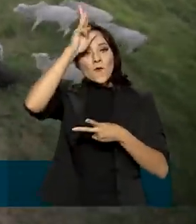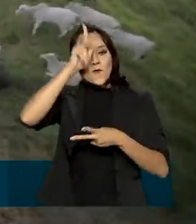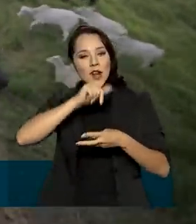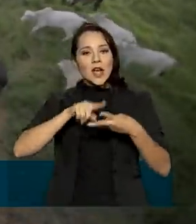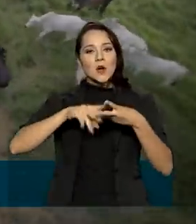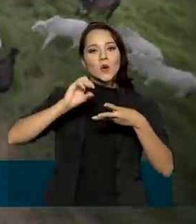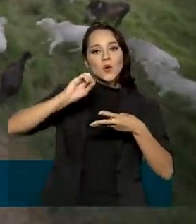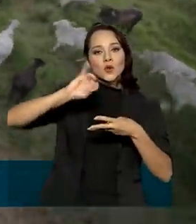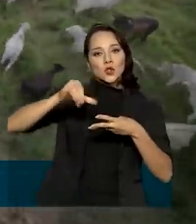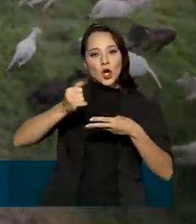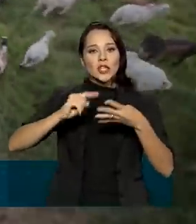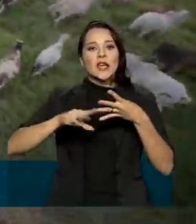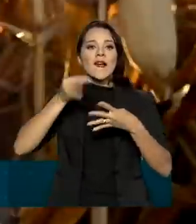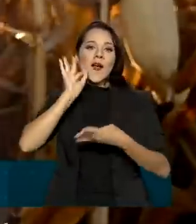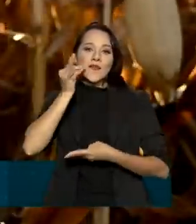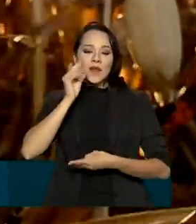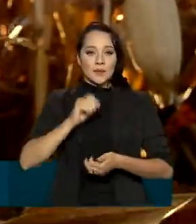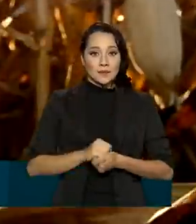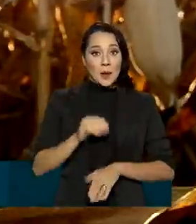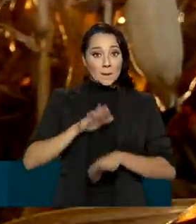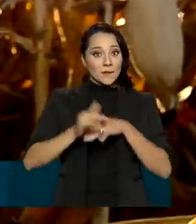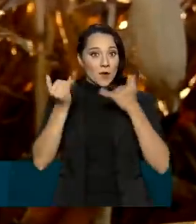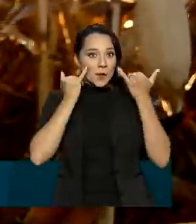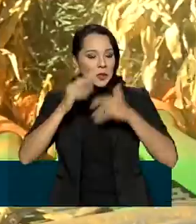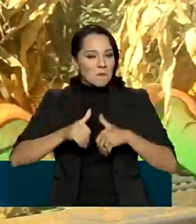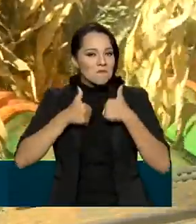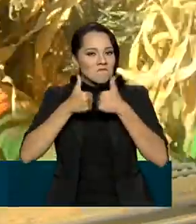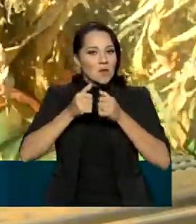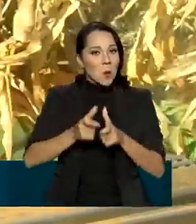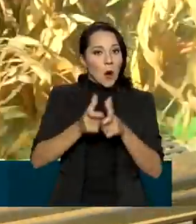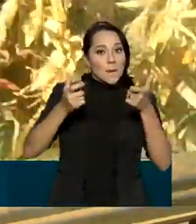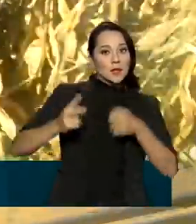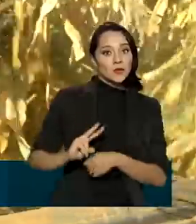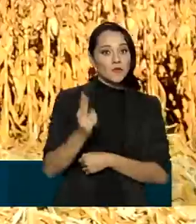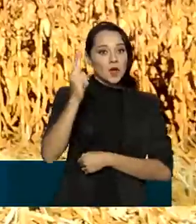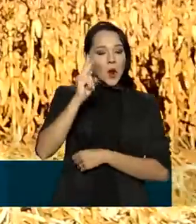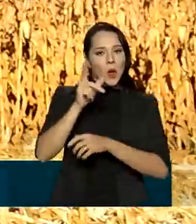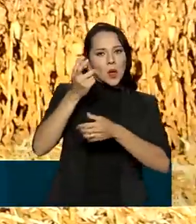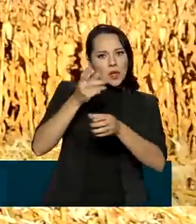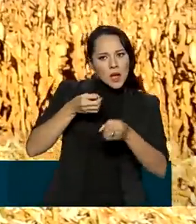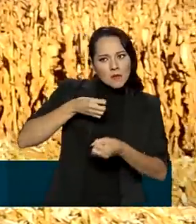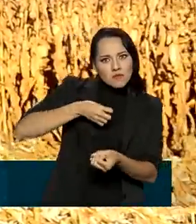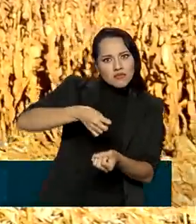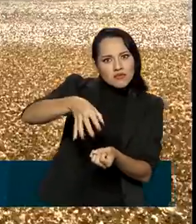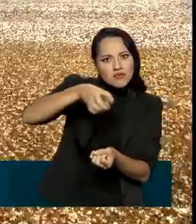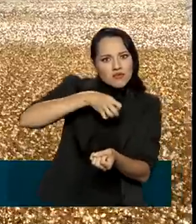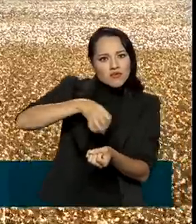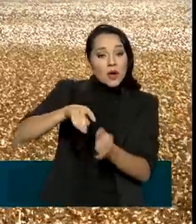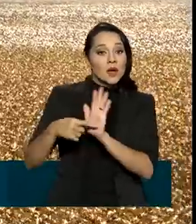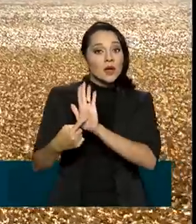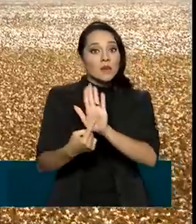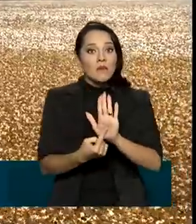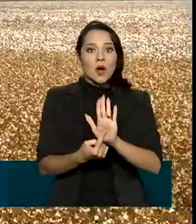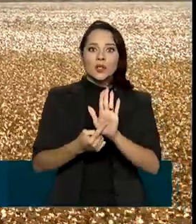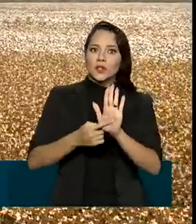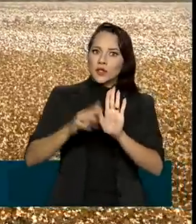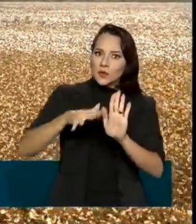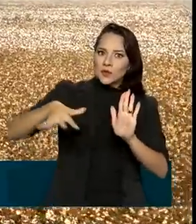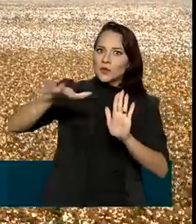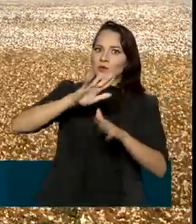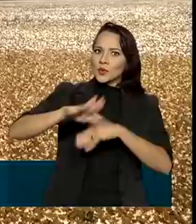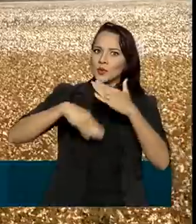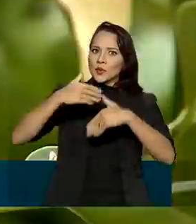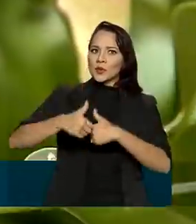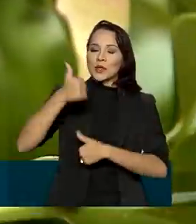frango, soja e café. Outro dado positivo foi o aumento no valor bruto da produção, que é um indicador de desempenho do setor.